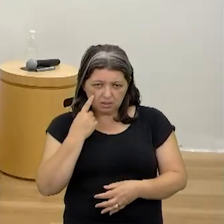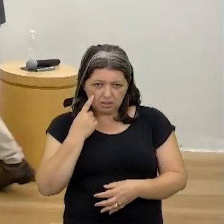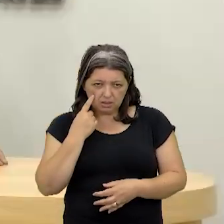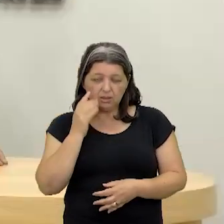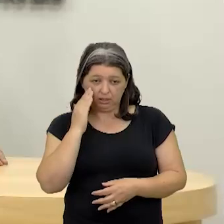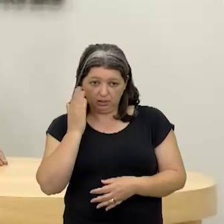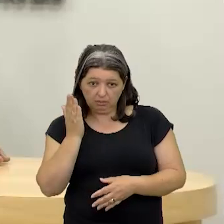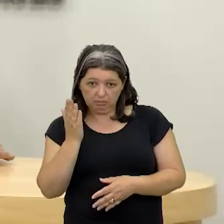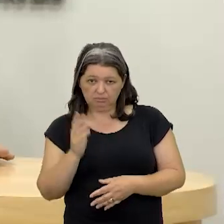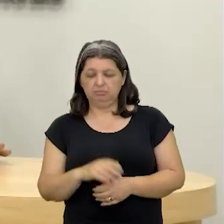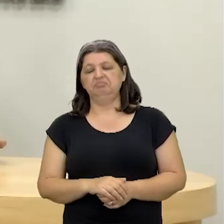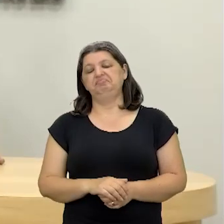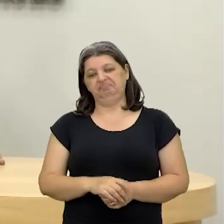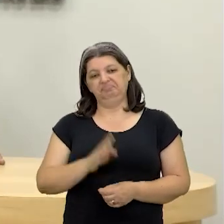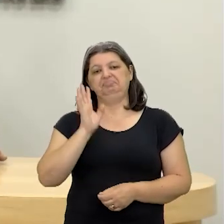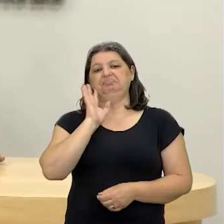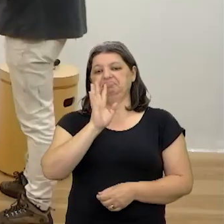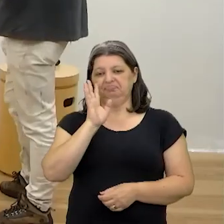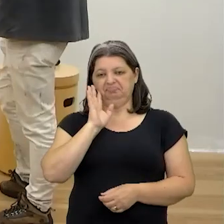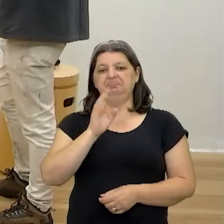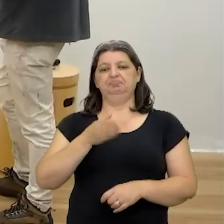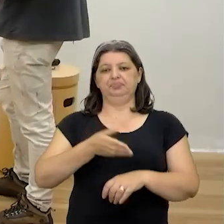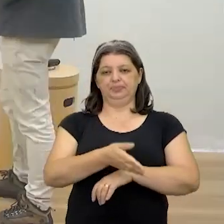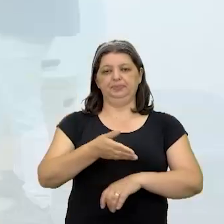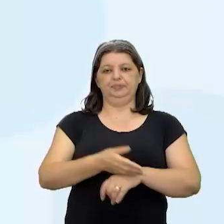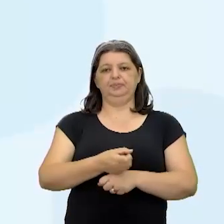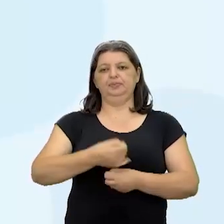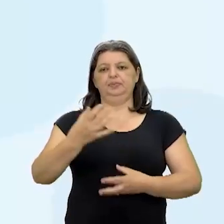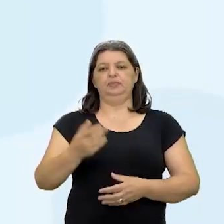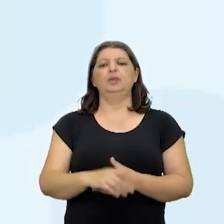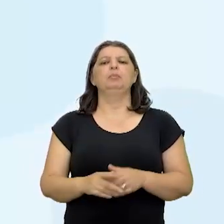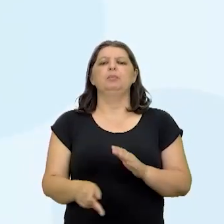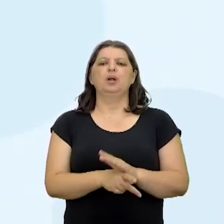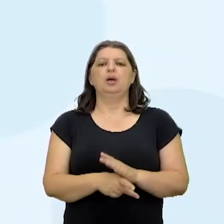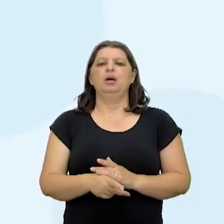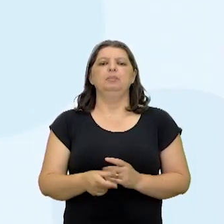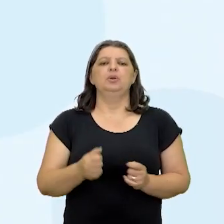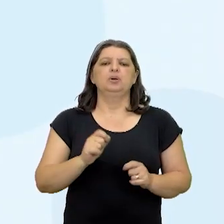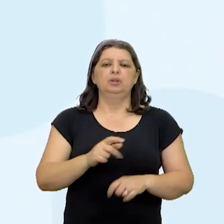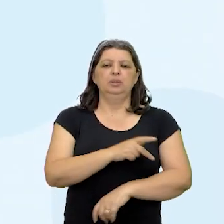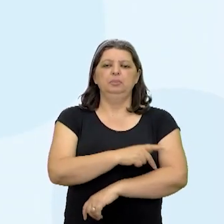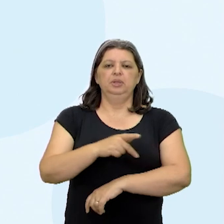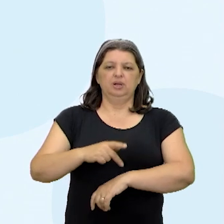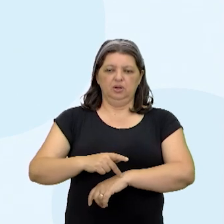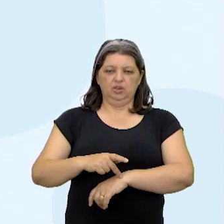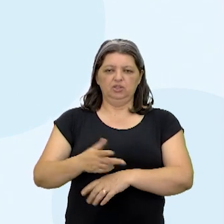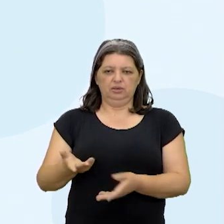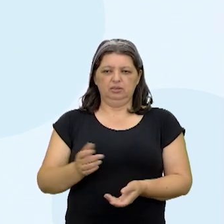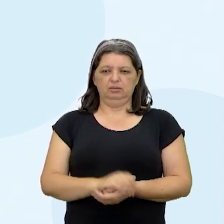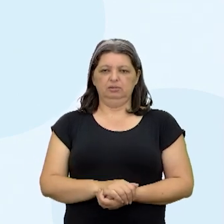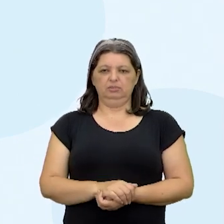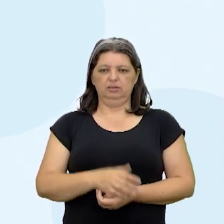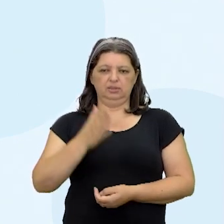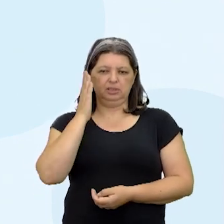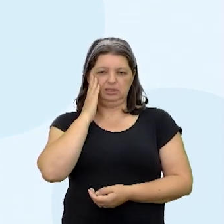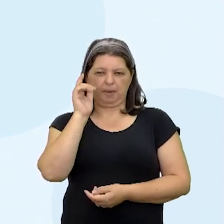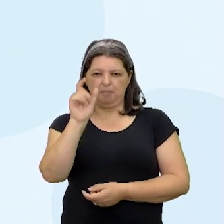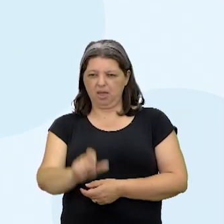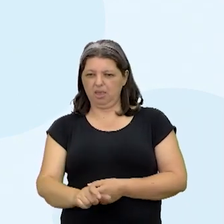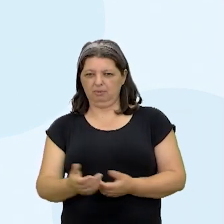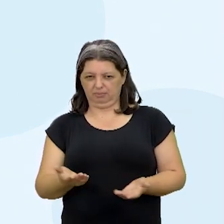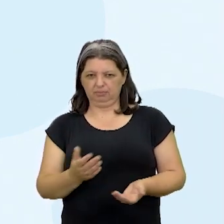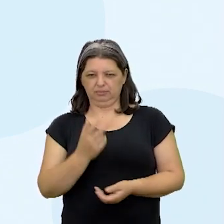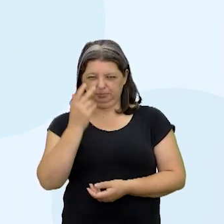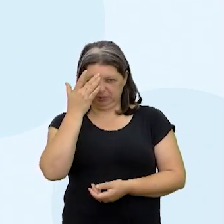Deu pra entender? Ô! Bacana aqui, ó. Muito bem. Jogo pedagógico. Agora jogo pedagógico. Você conhece jogo pedagógico, é legal. Eu copio a parte de você. Física.